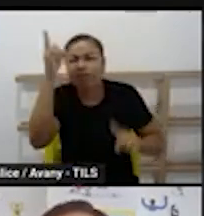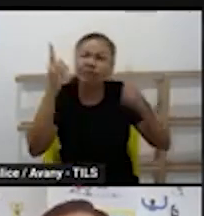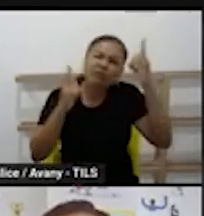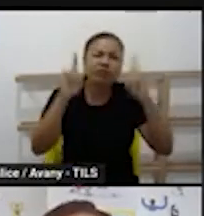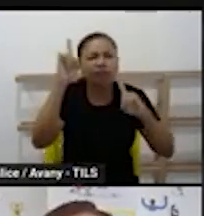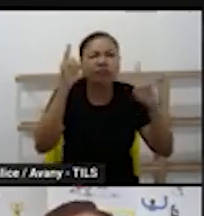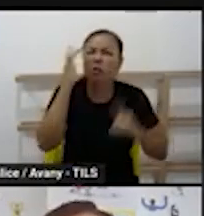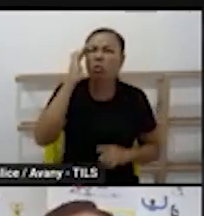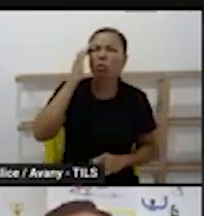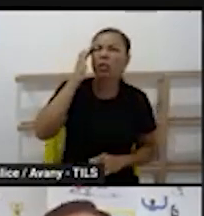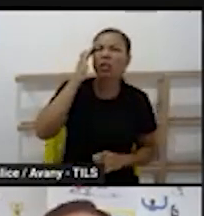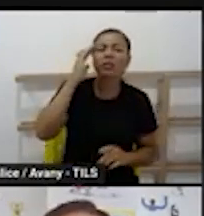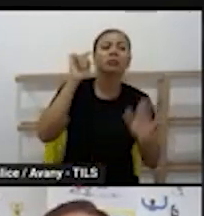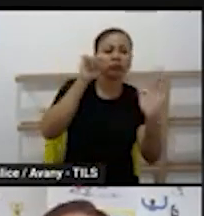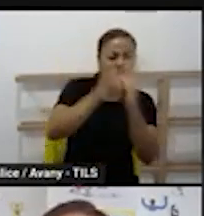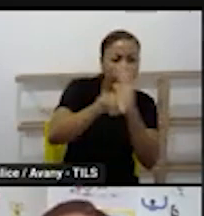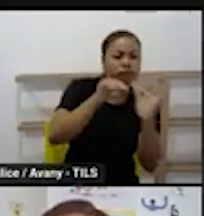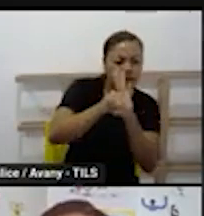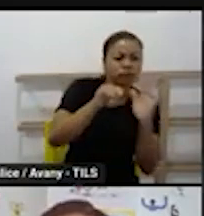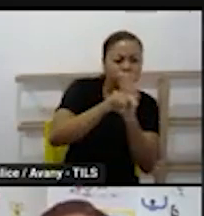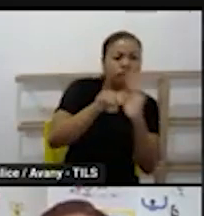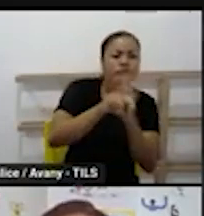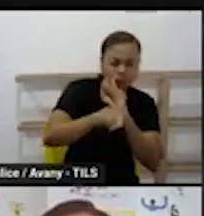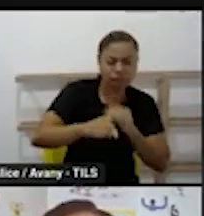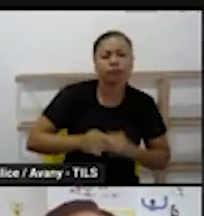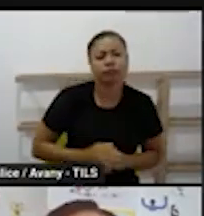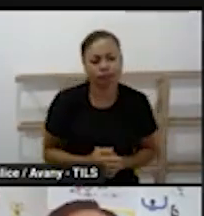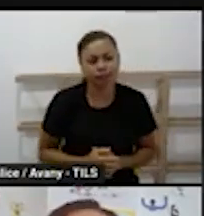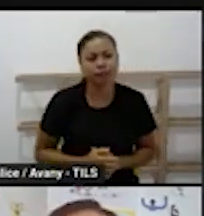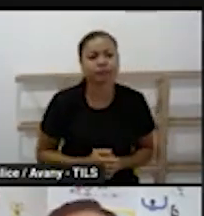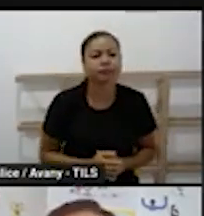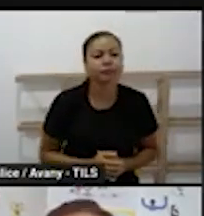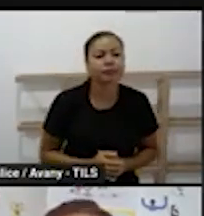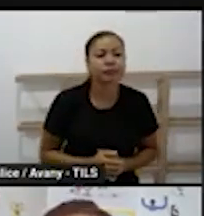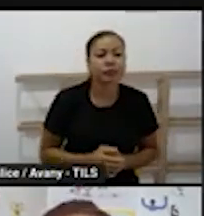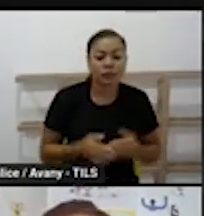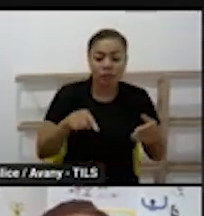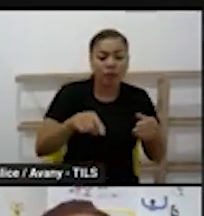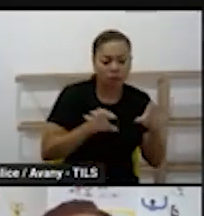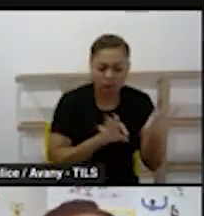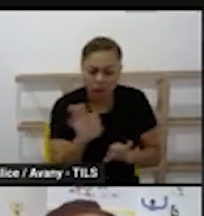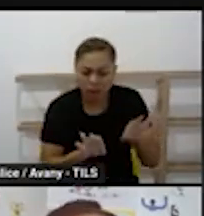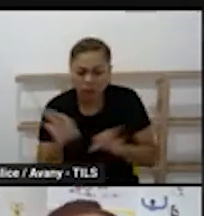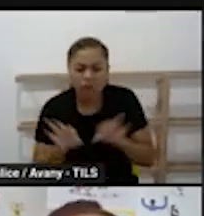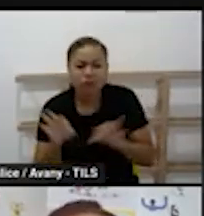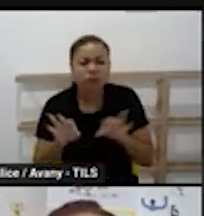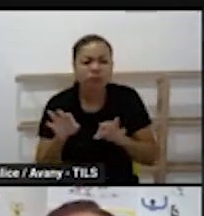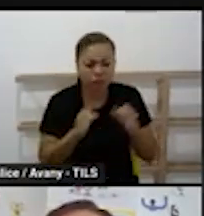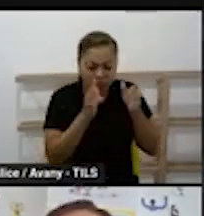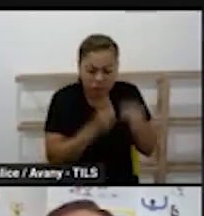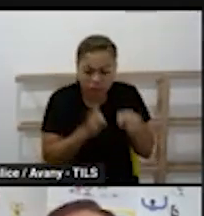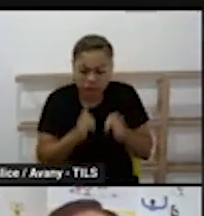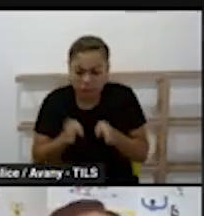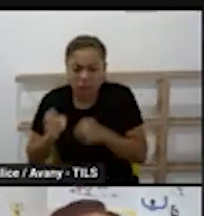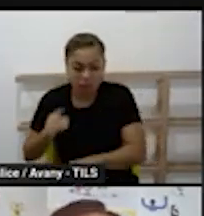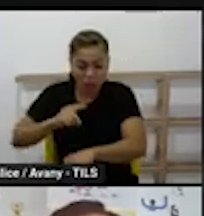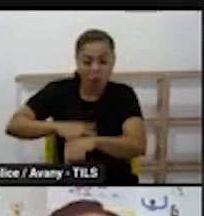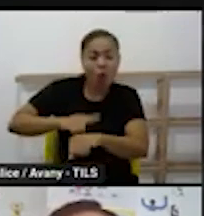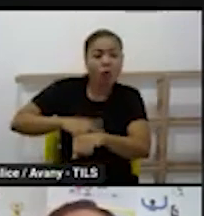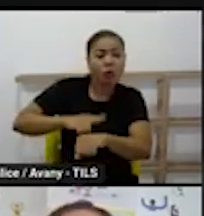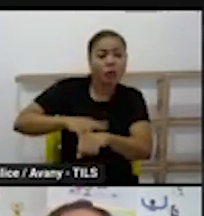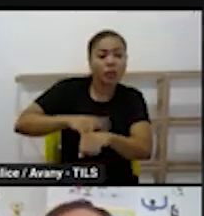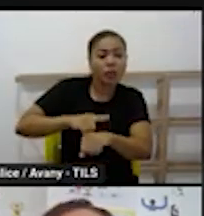às dúvidas em relação à rotina, como é que distribui esse tempo, como é que organiza essa jornada de trabalho de quatro horas em tempo